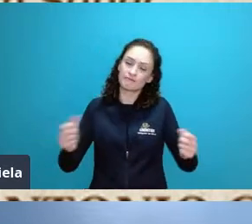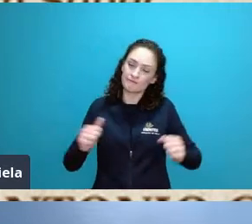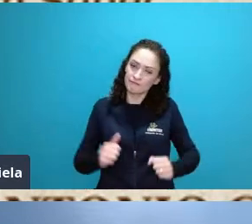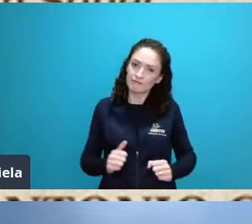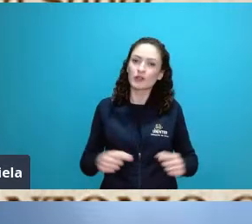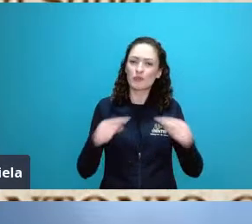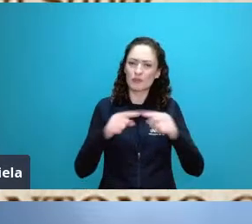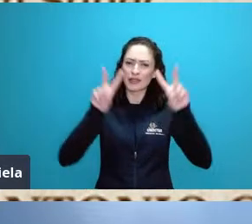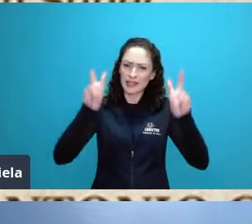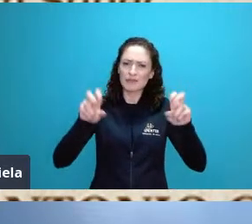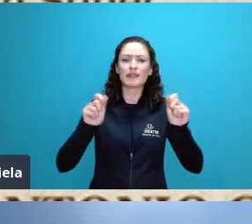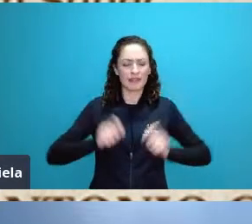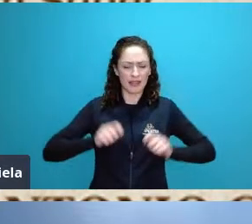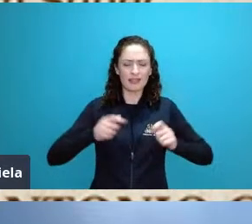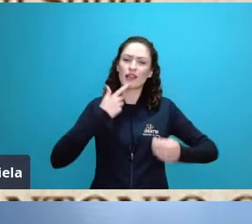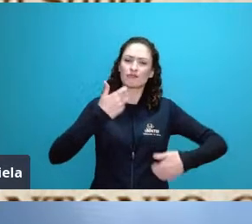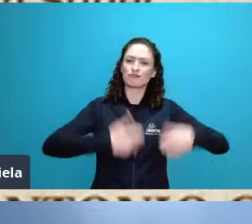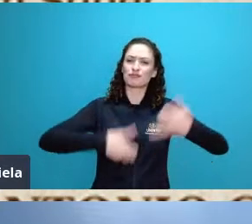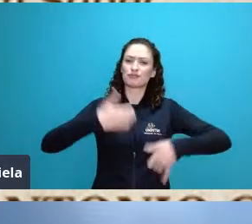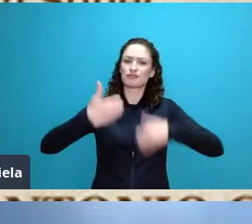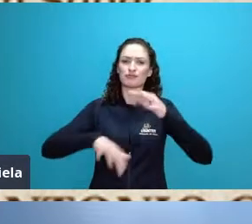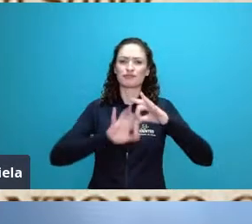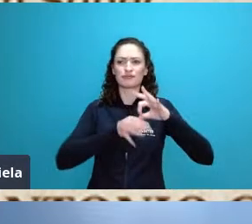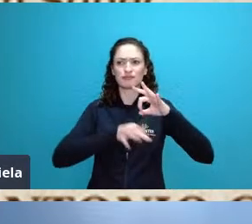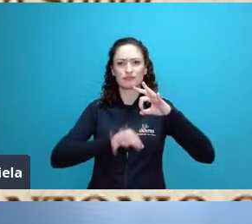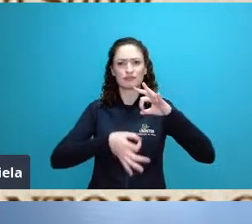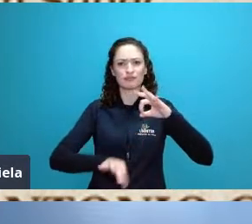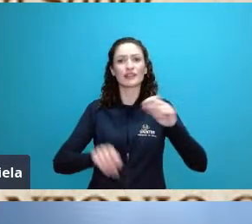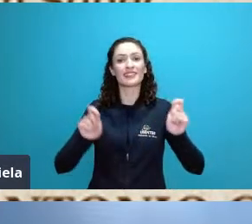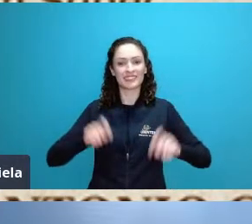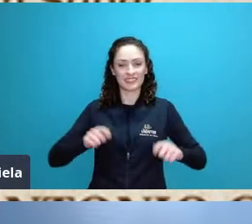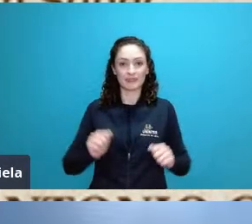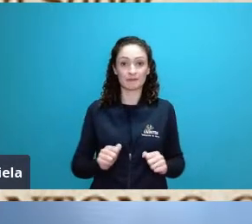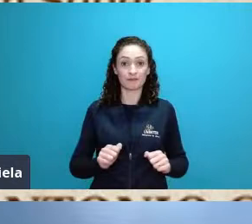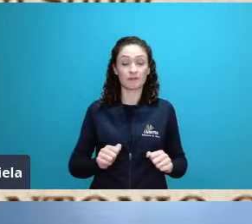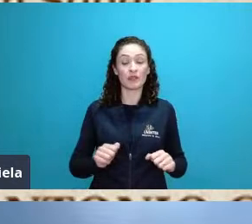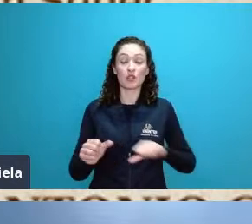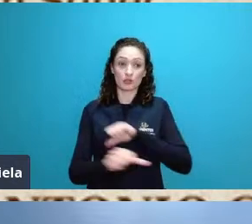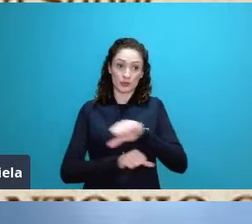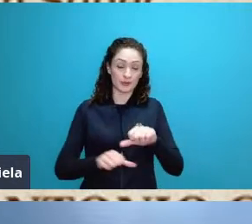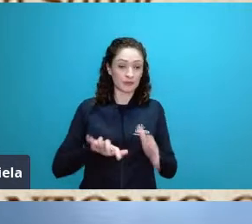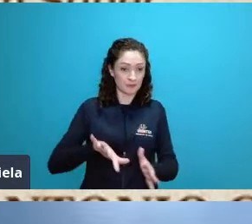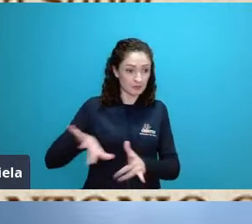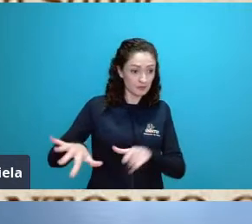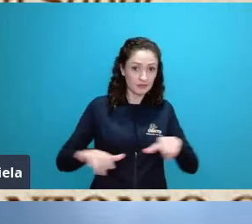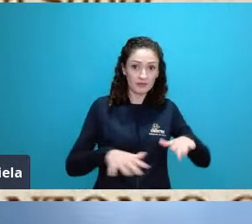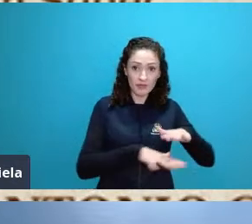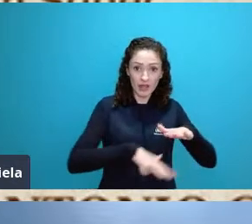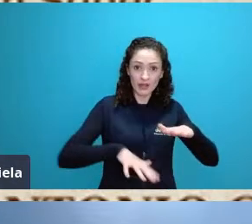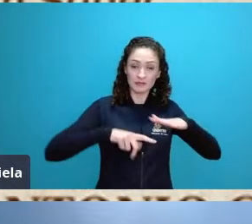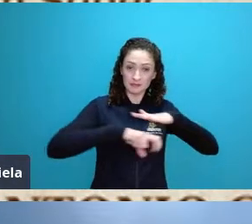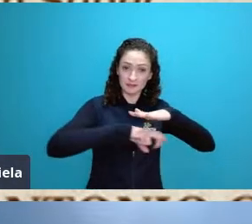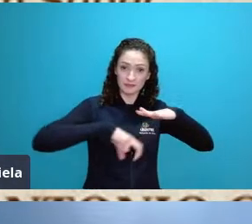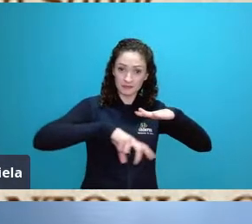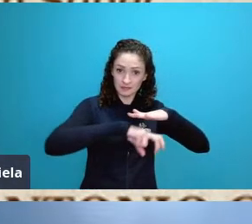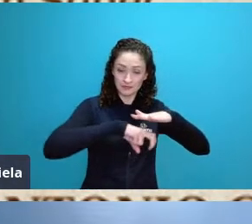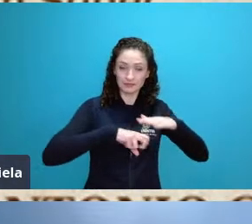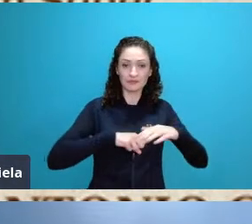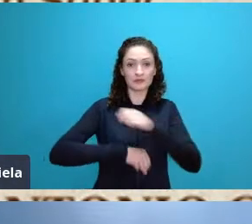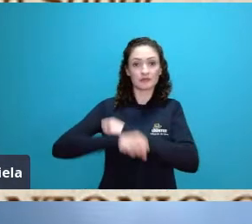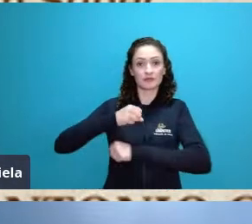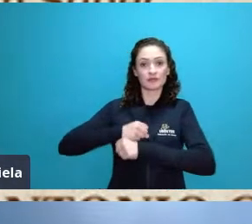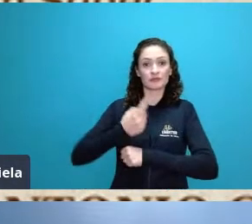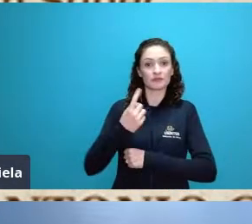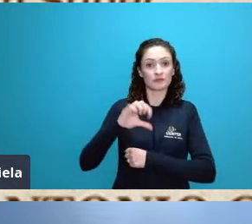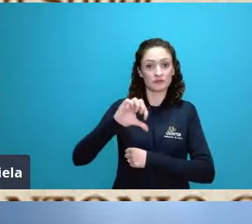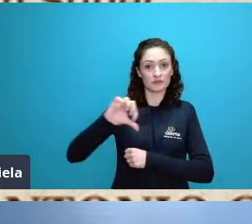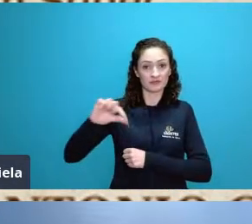bacharelado eu queria destacar o seguinte em 1997 no Brasil foi